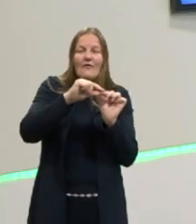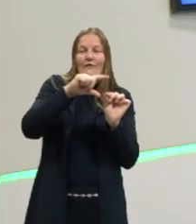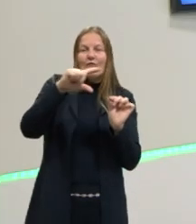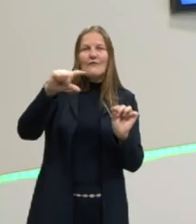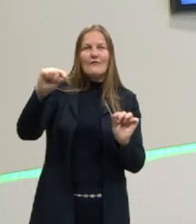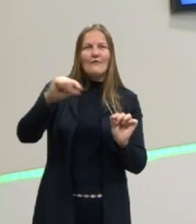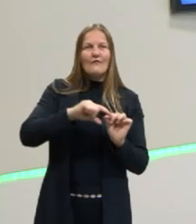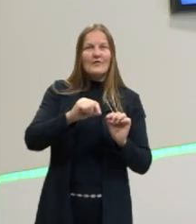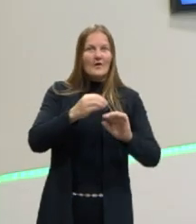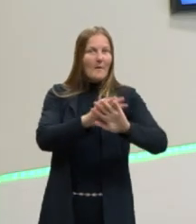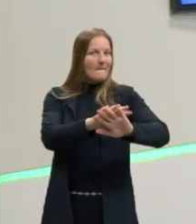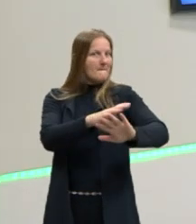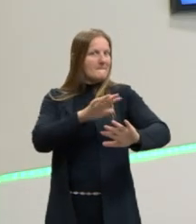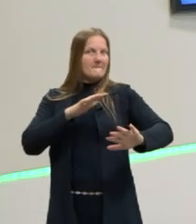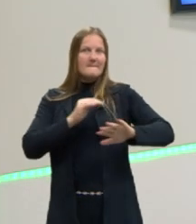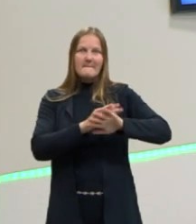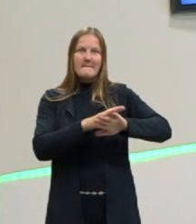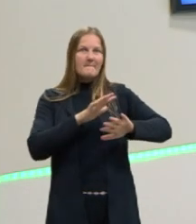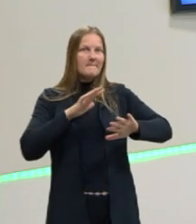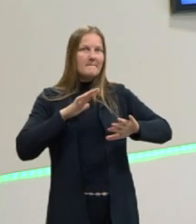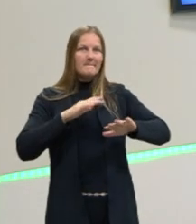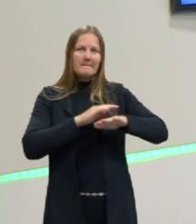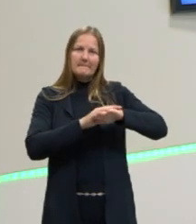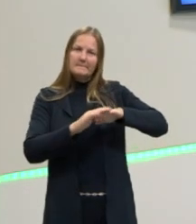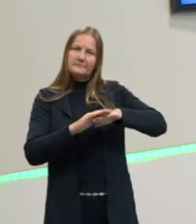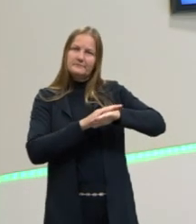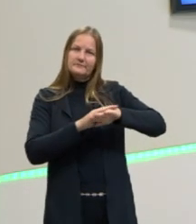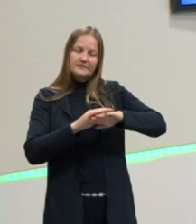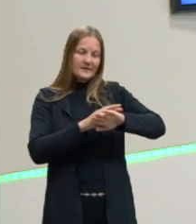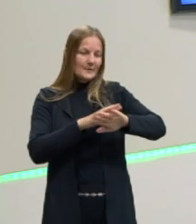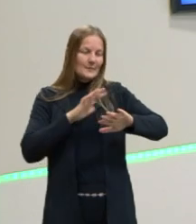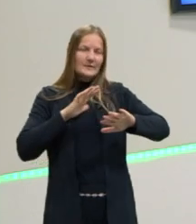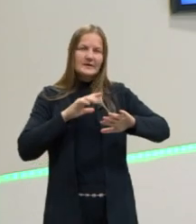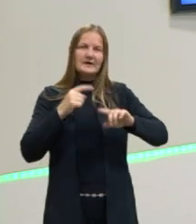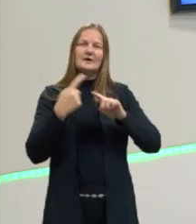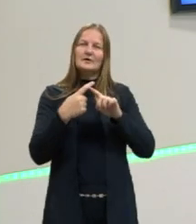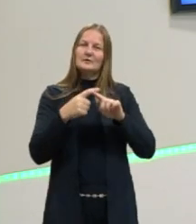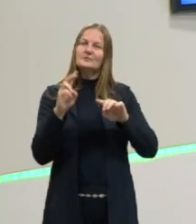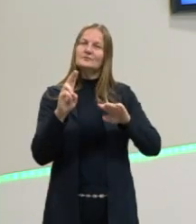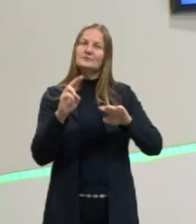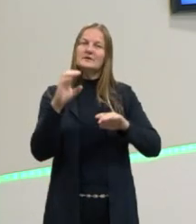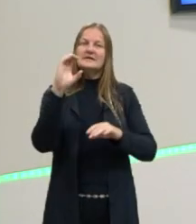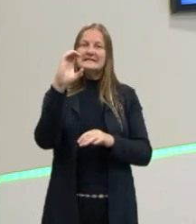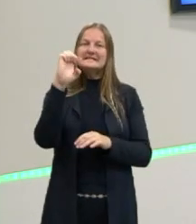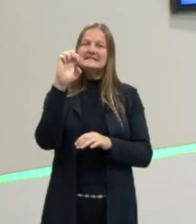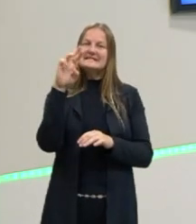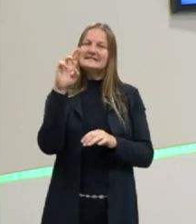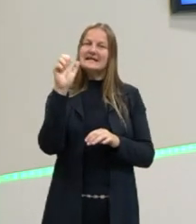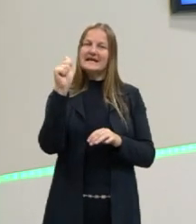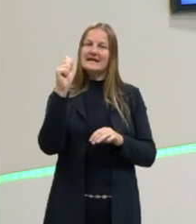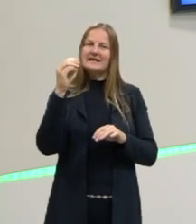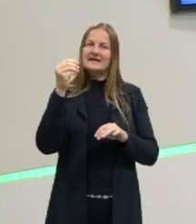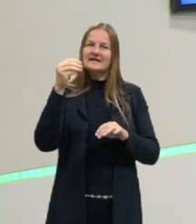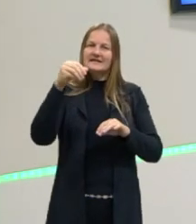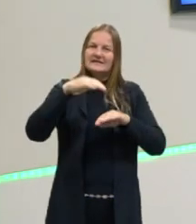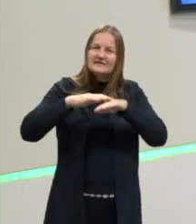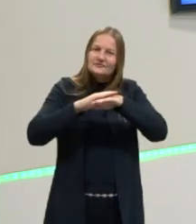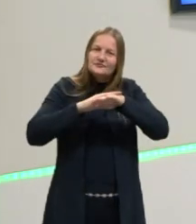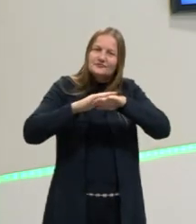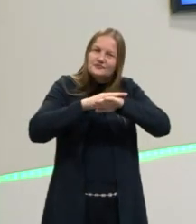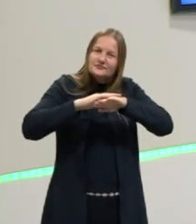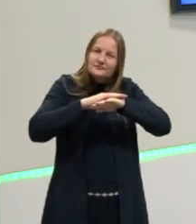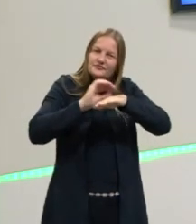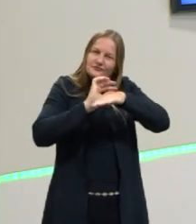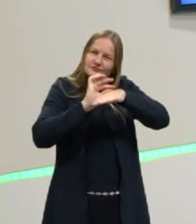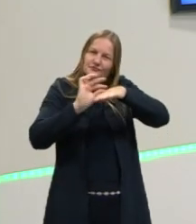ela é brilhosa, ela tem um brilho especial ali. Então, aquilo ali é uma serinha, que é uma cutícula. Umas tem mais,